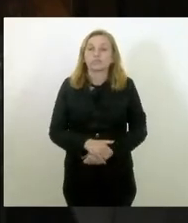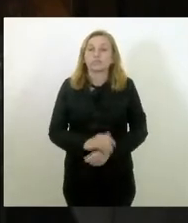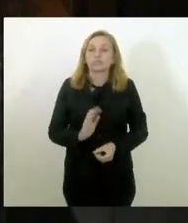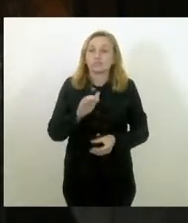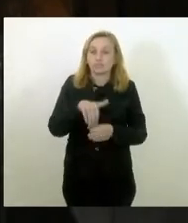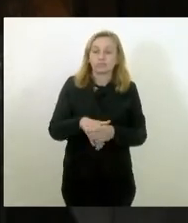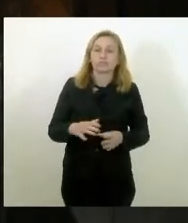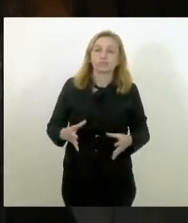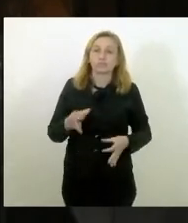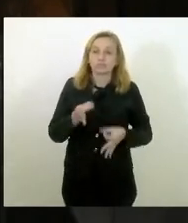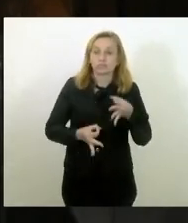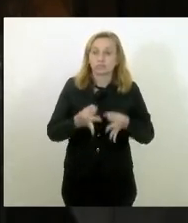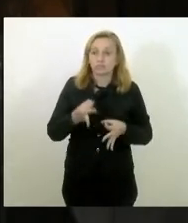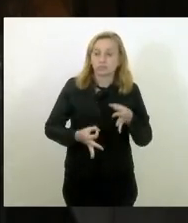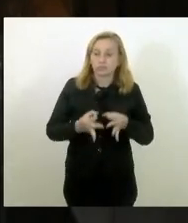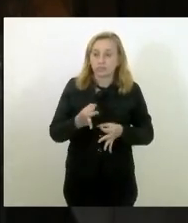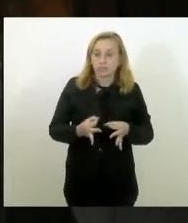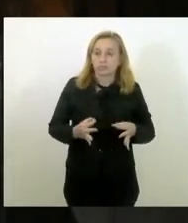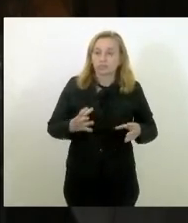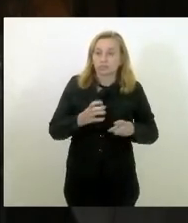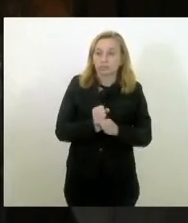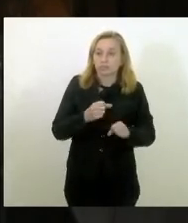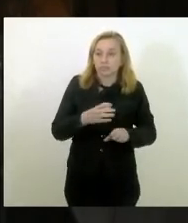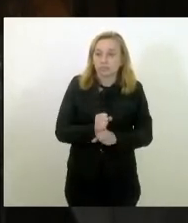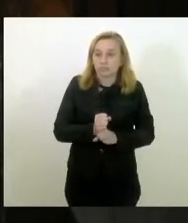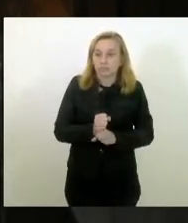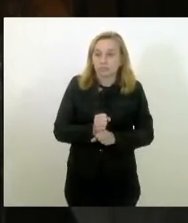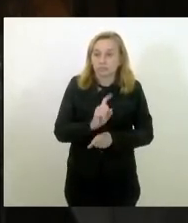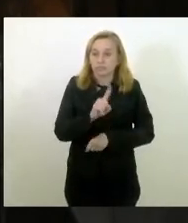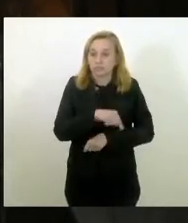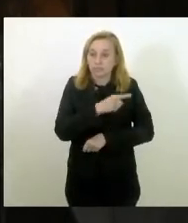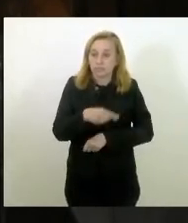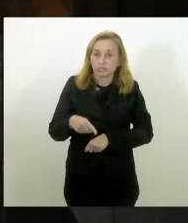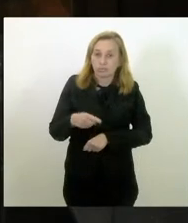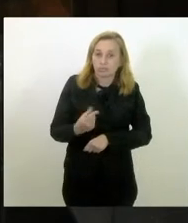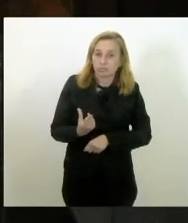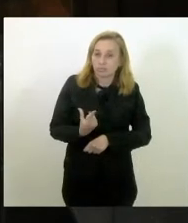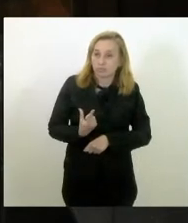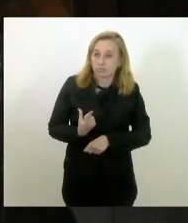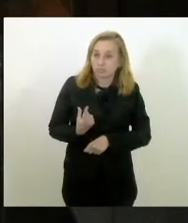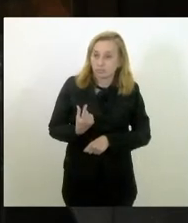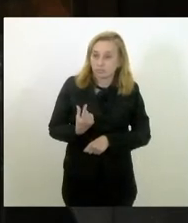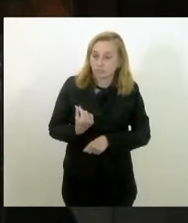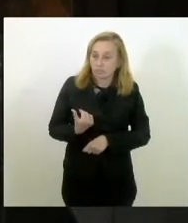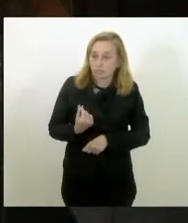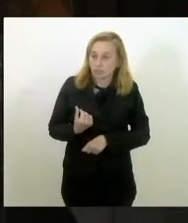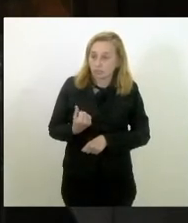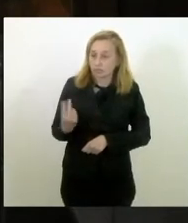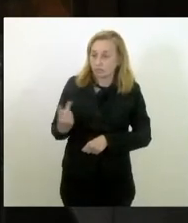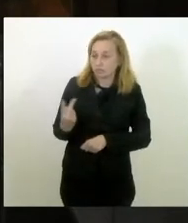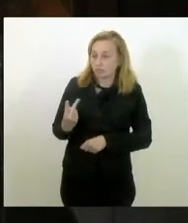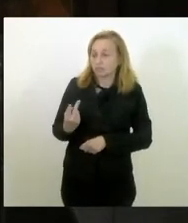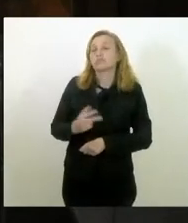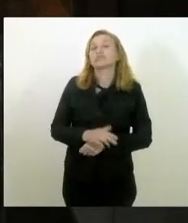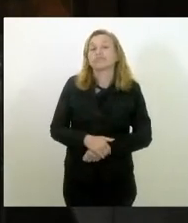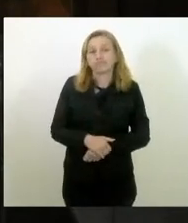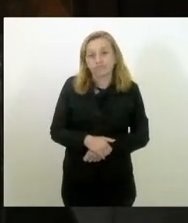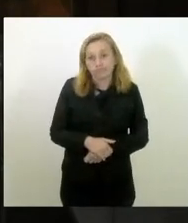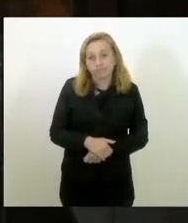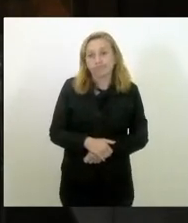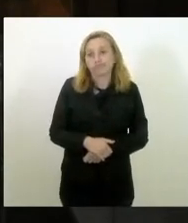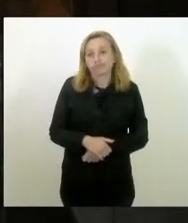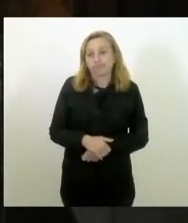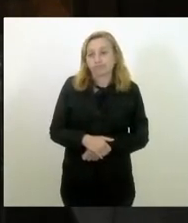Tribunal de Contas é pela rejeição das contas de ambos, de ambos.